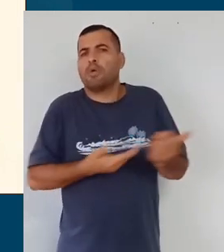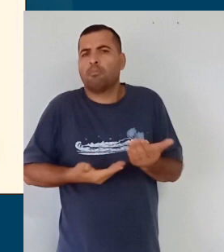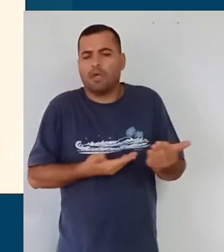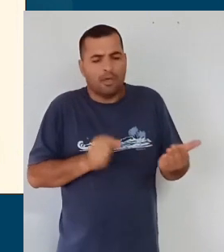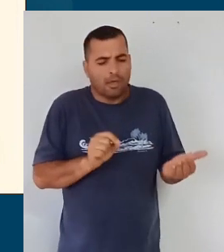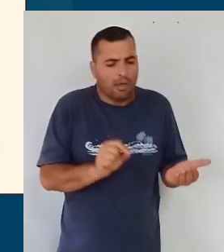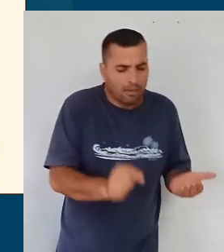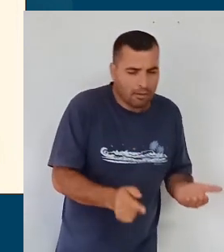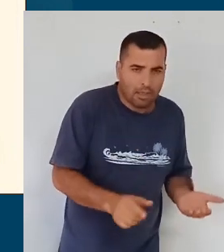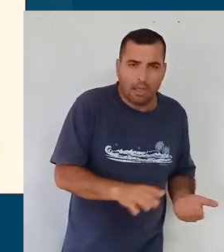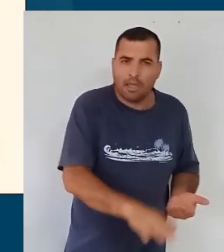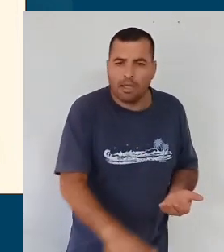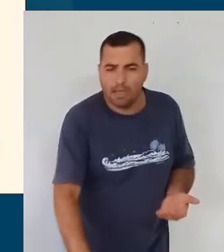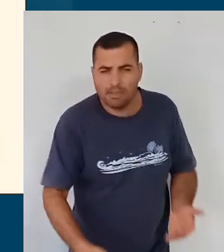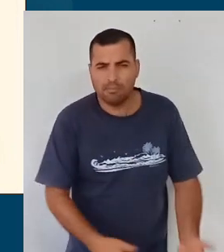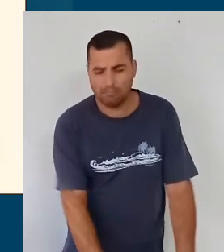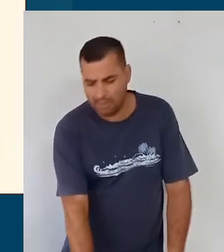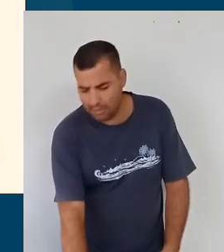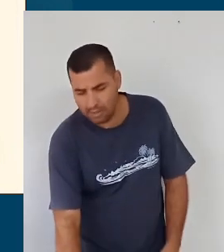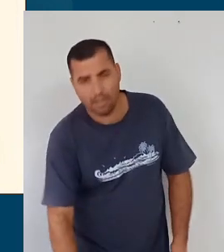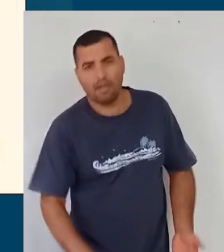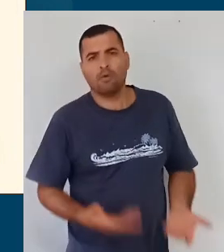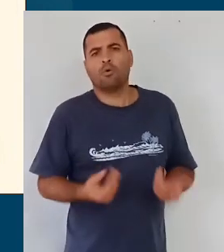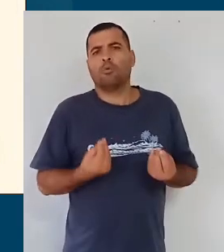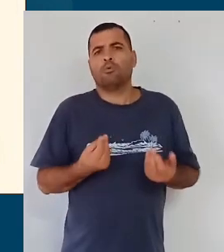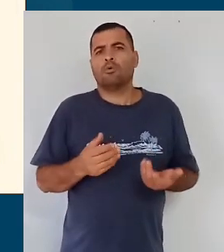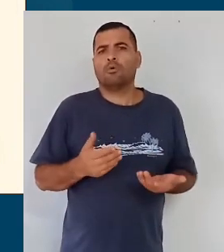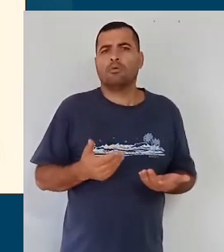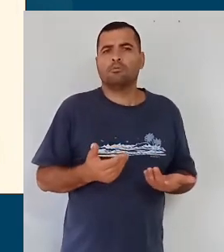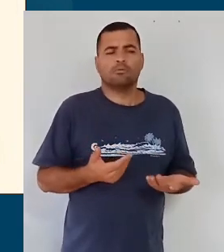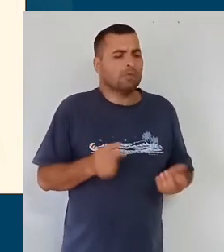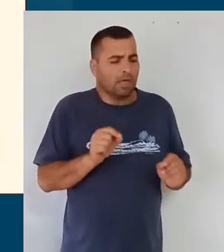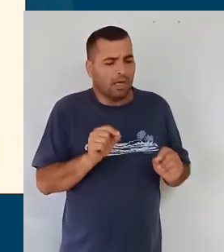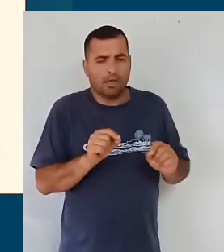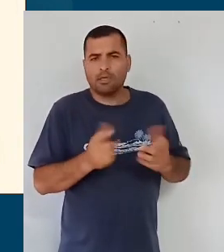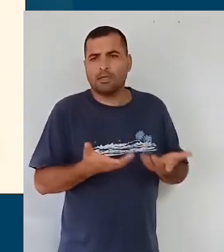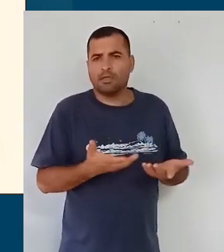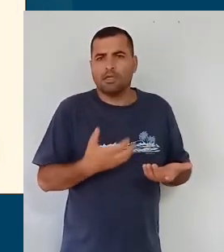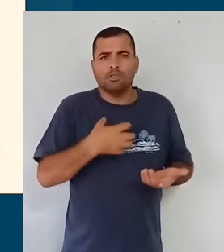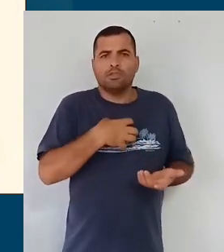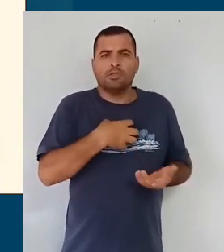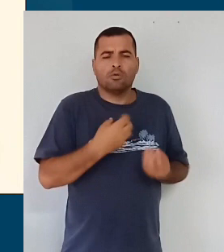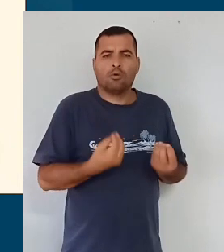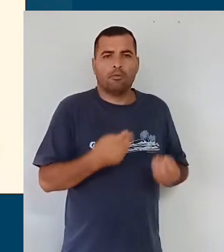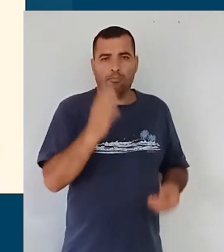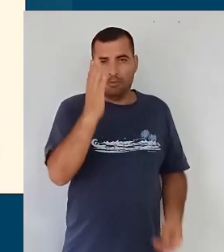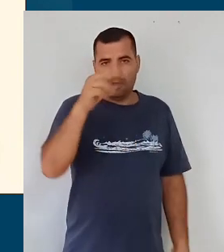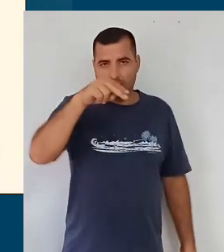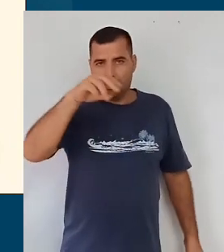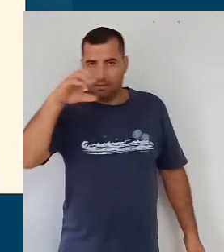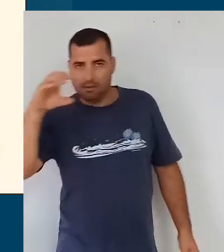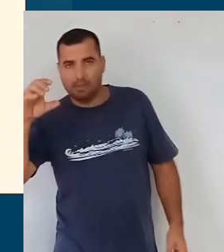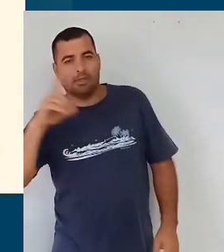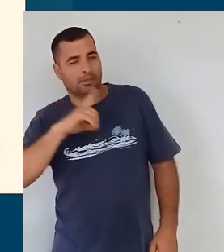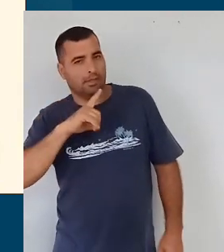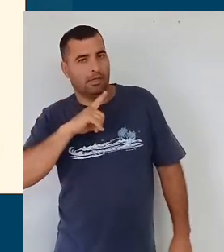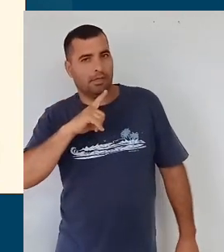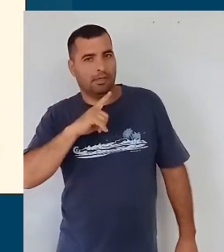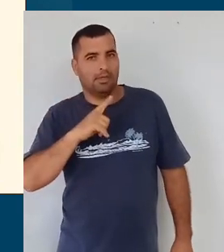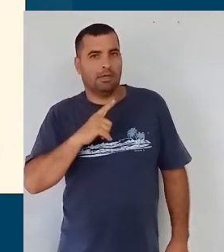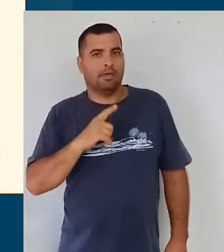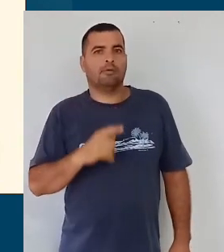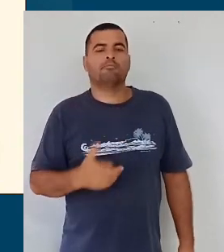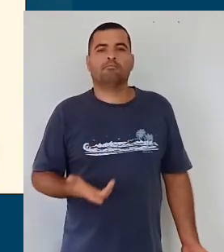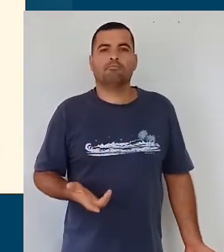quem são essas crianças bem pequenas e as crianças pequenas. Como está na BNCC, a gente usou essa